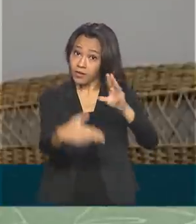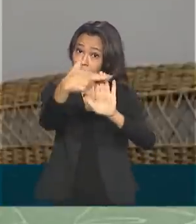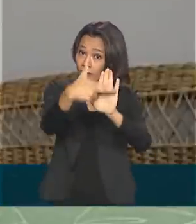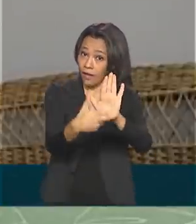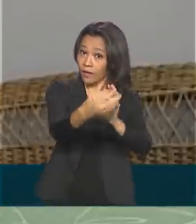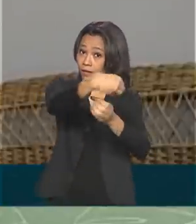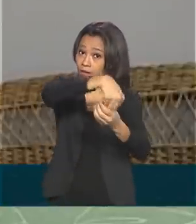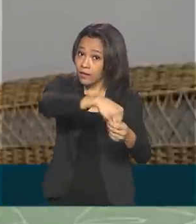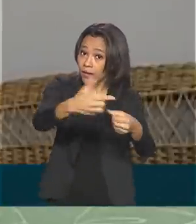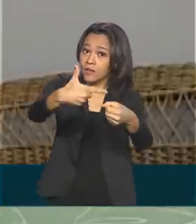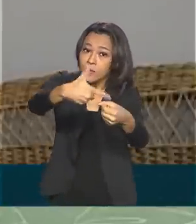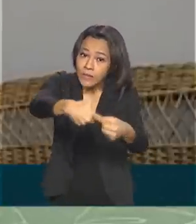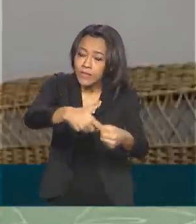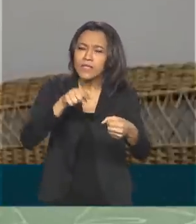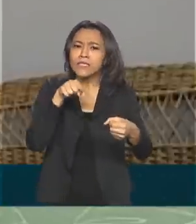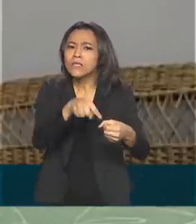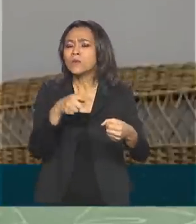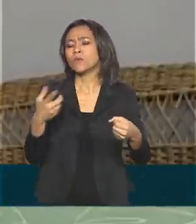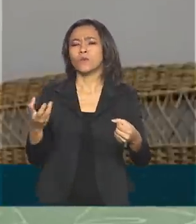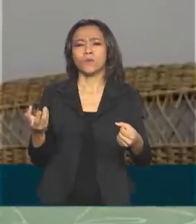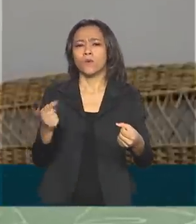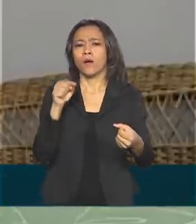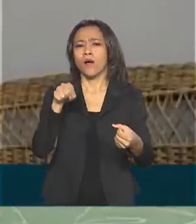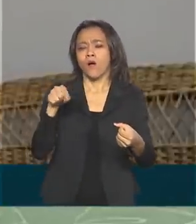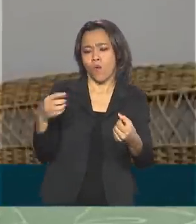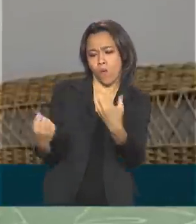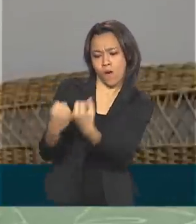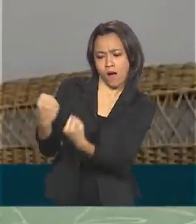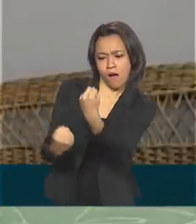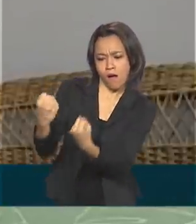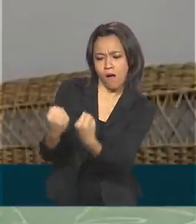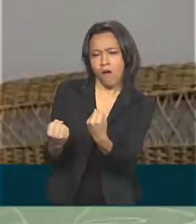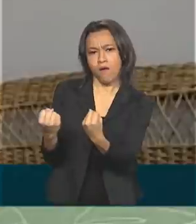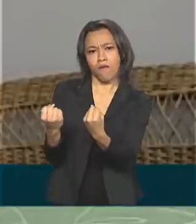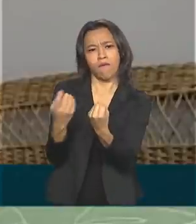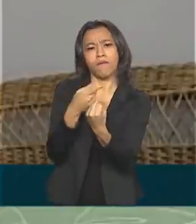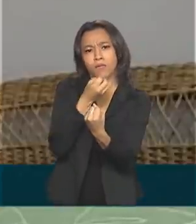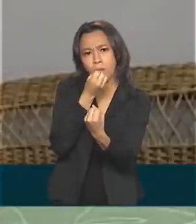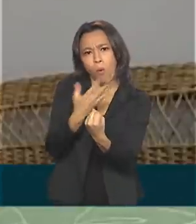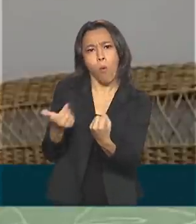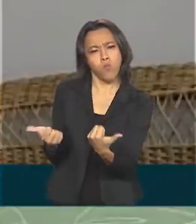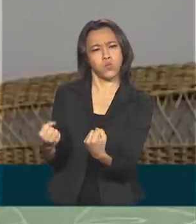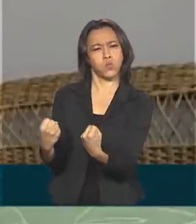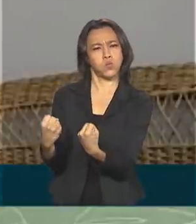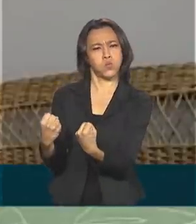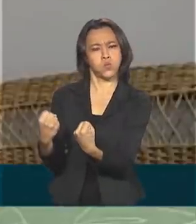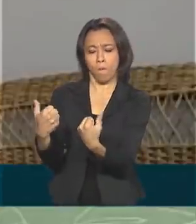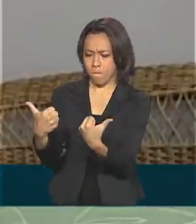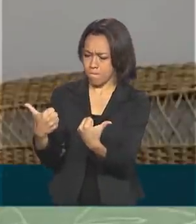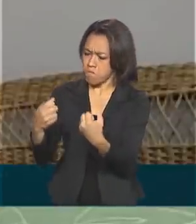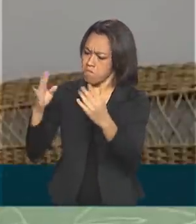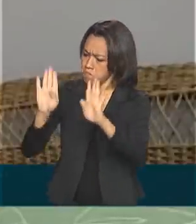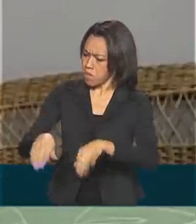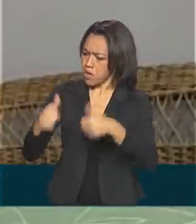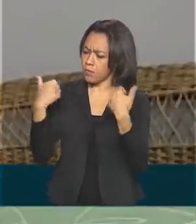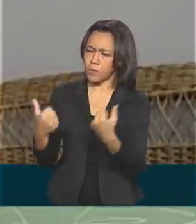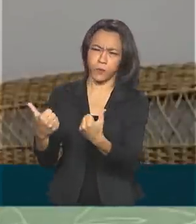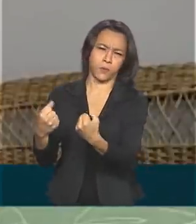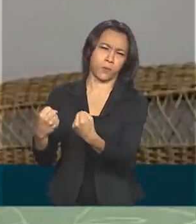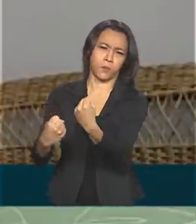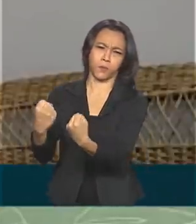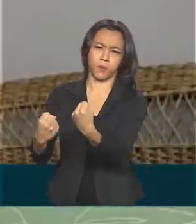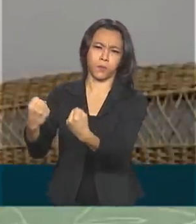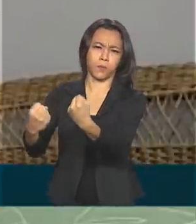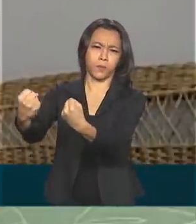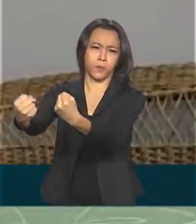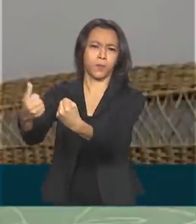característica que vai fazer com que o veículo tenha melhor dirigibilidade, funcione de forma mais adequada e